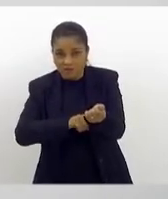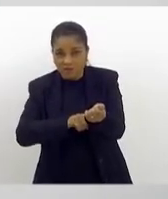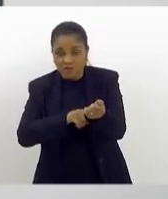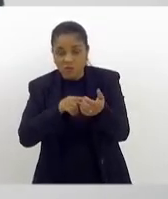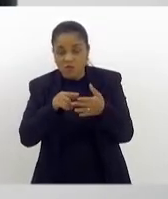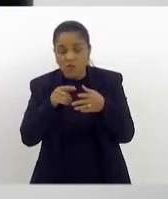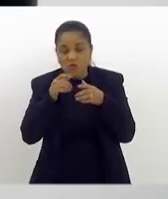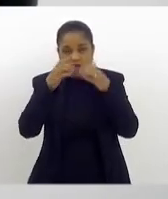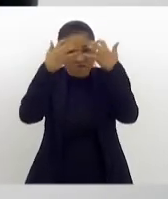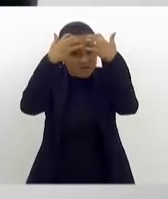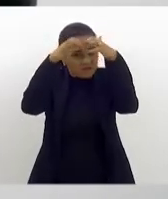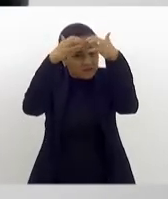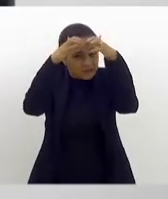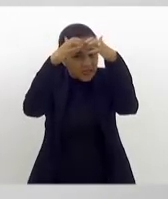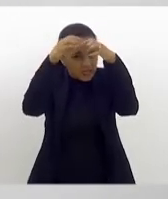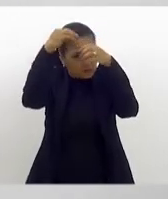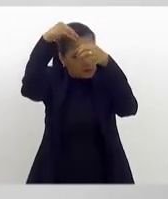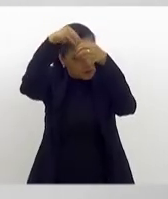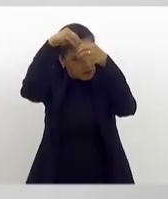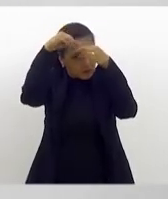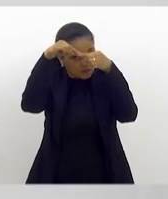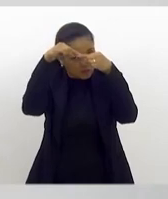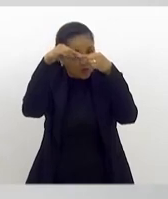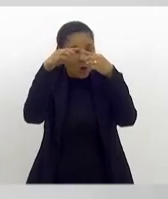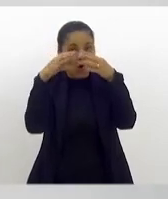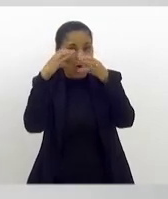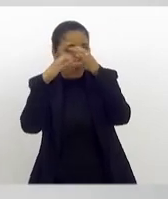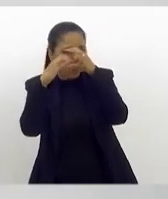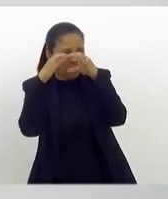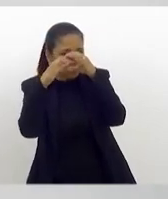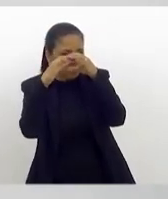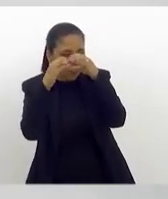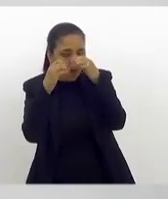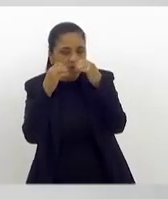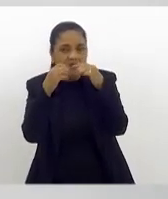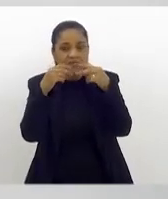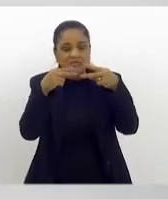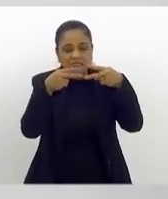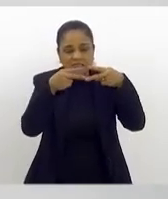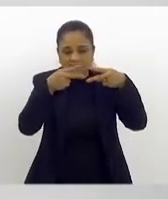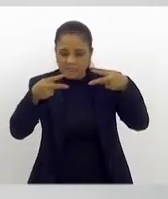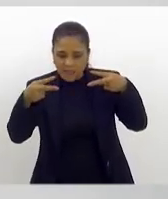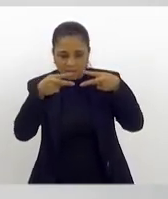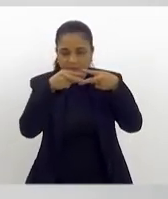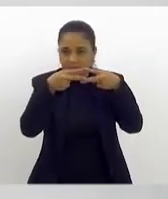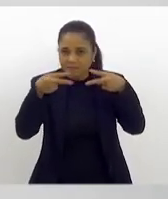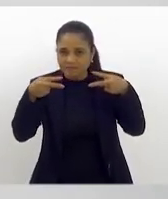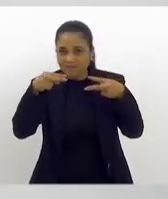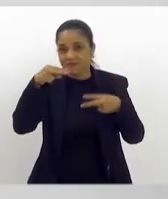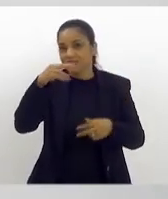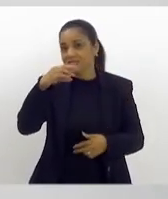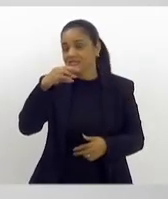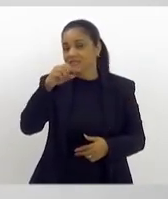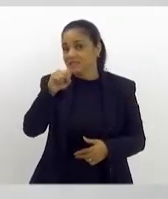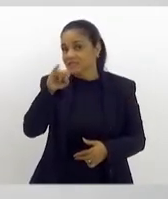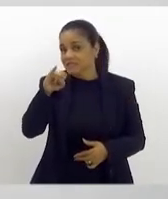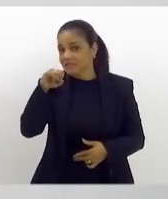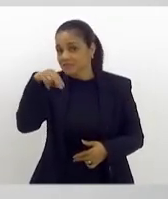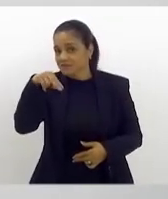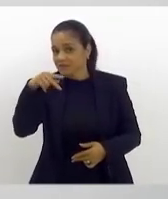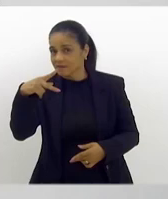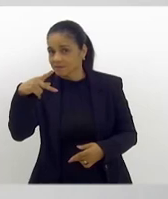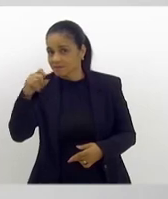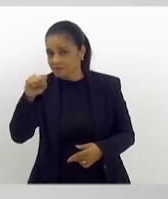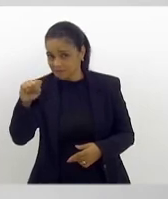tenham mais comunicação do que outras, mais sinapse. Essas comunicações,